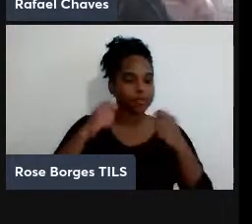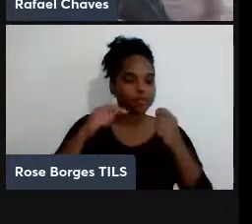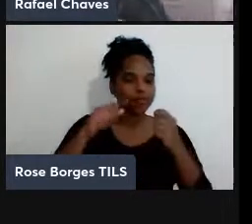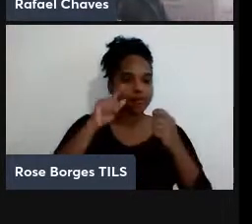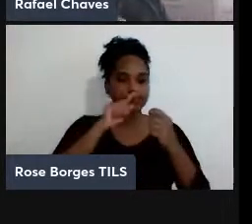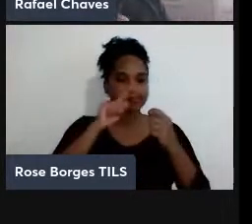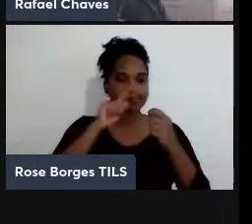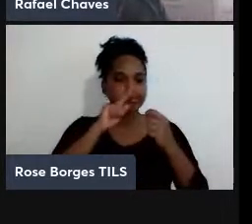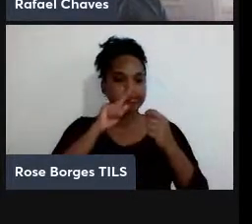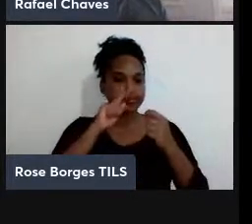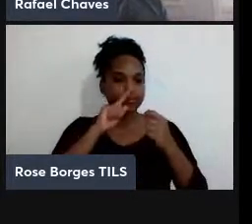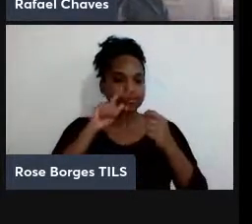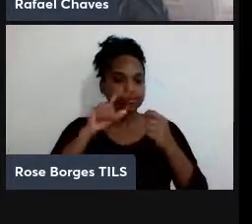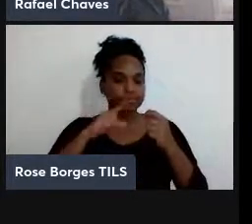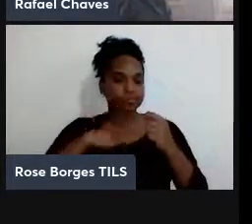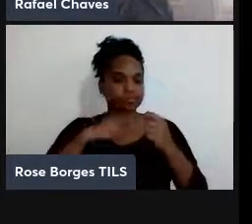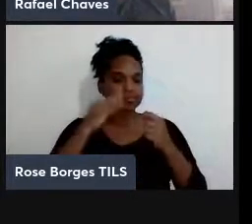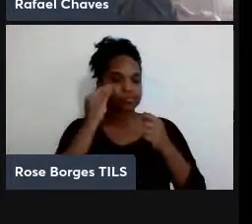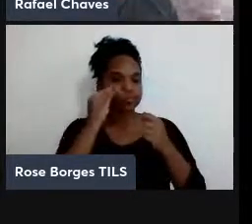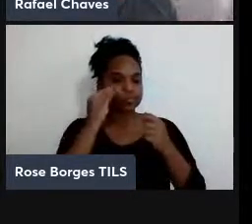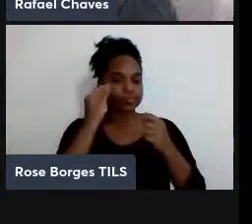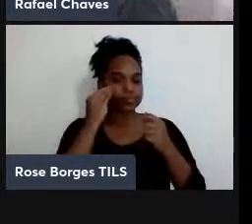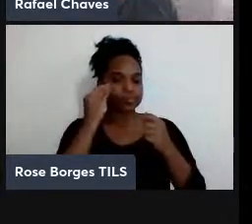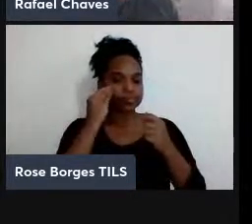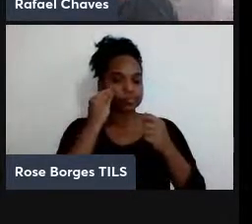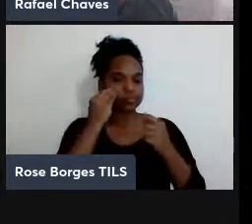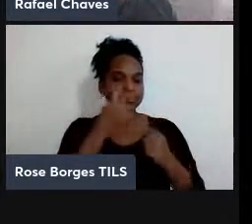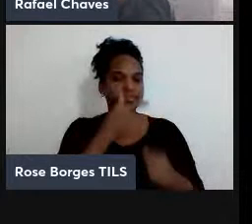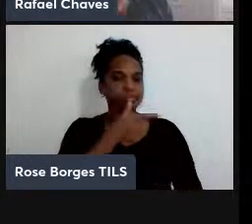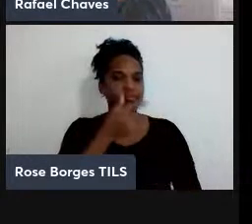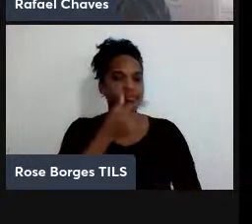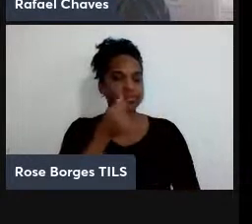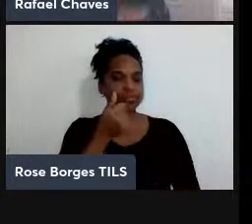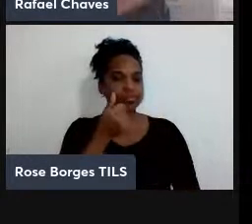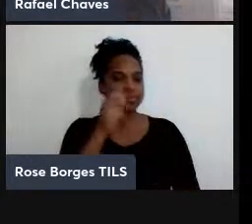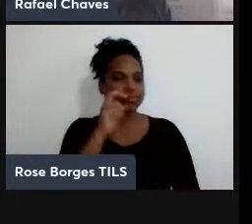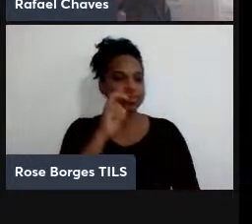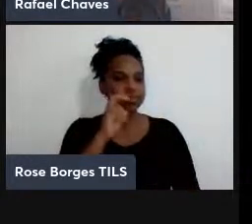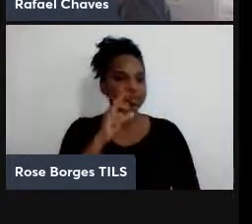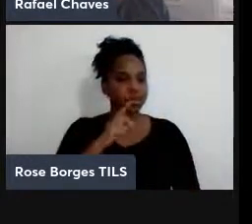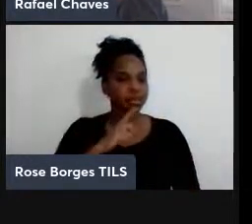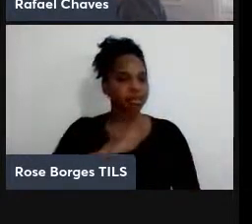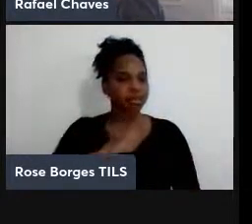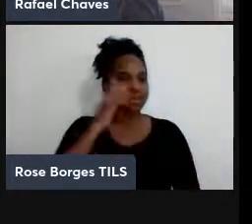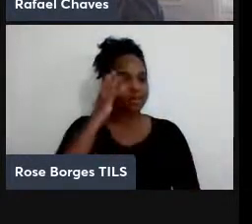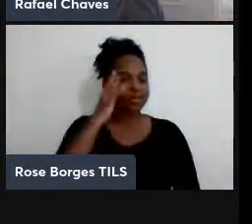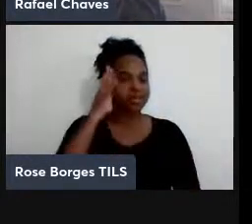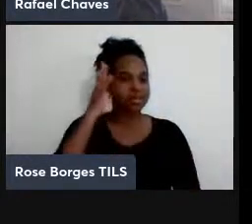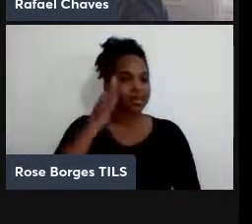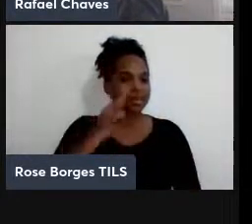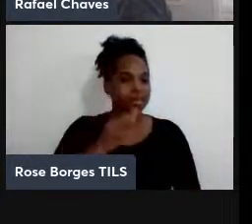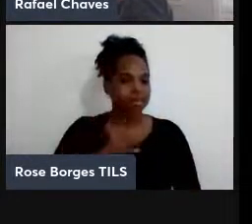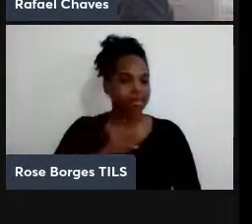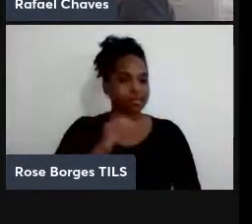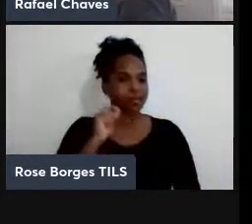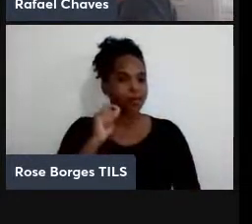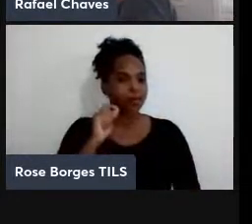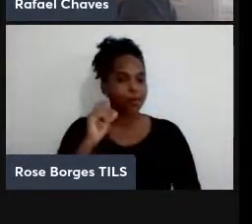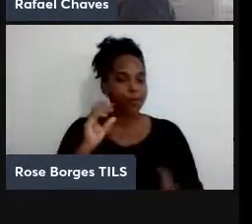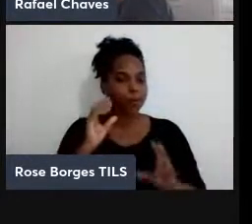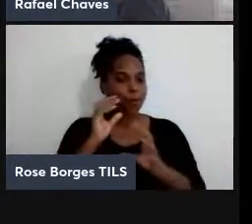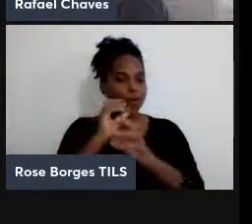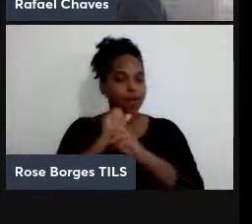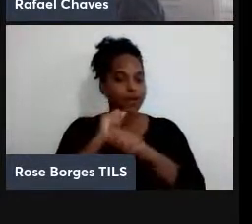testes lá de 2015, a gente tem a certeza de que, de fato, a não localidade quântica, que é como a gente chama esse fenômeno da